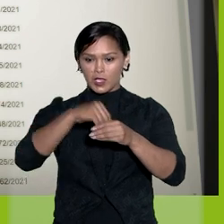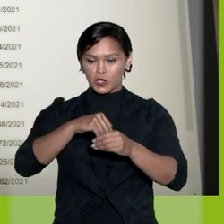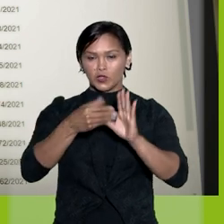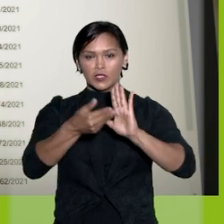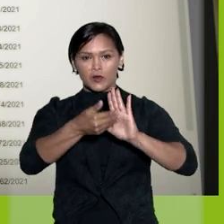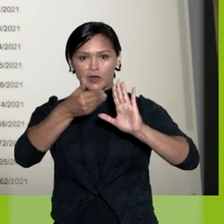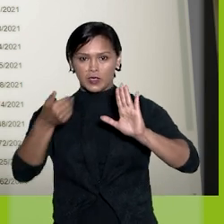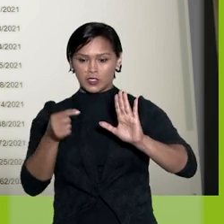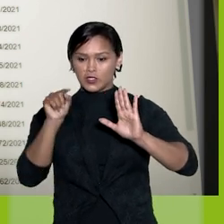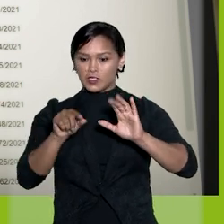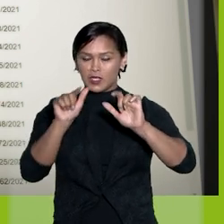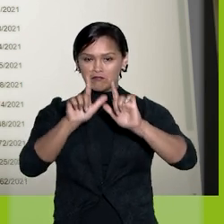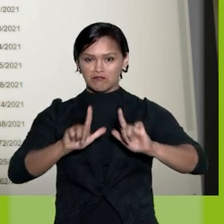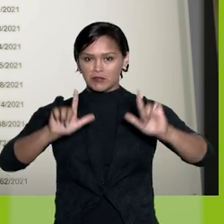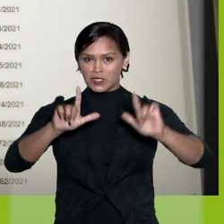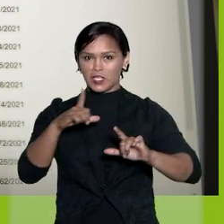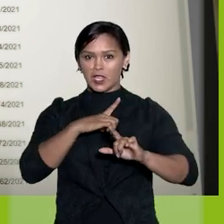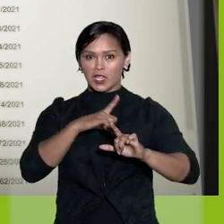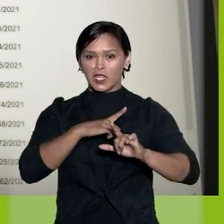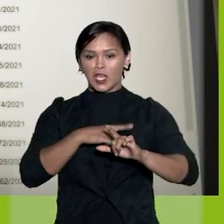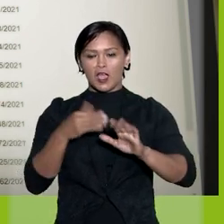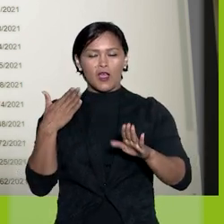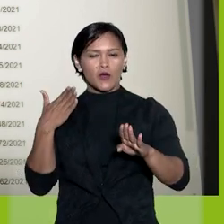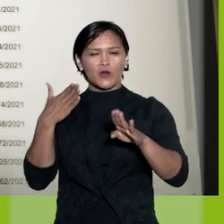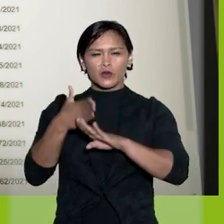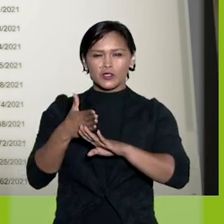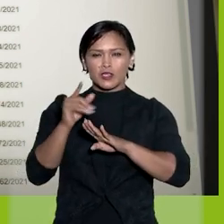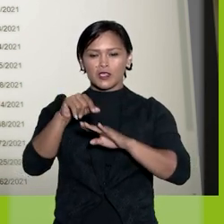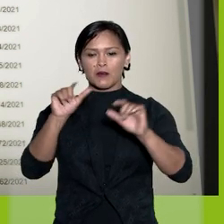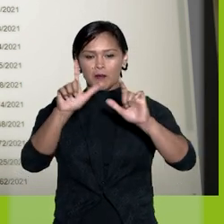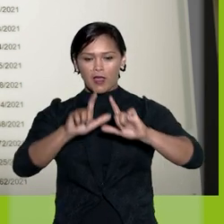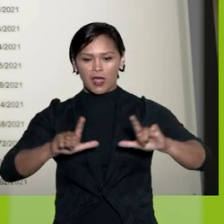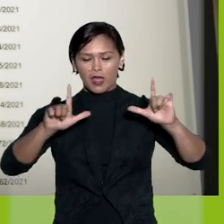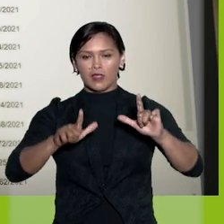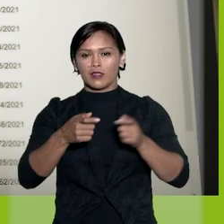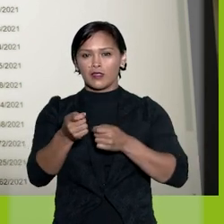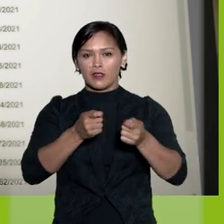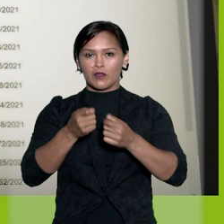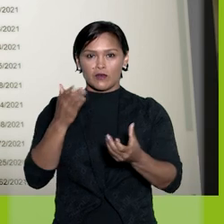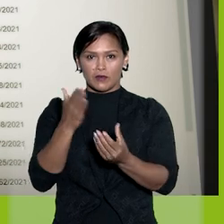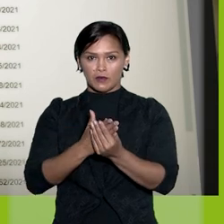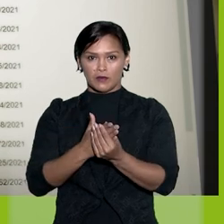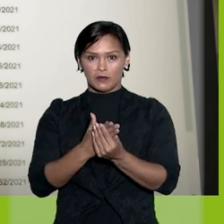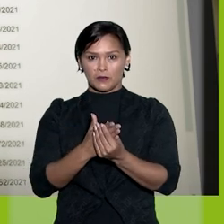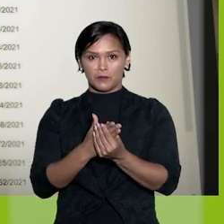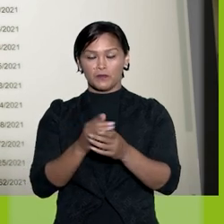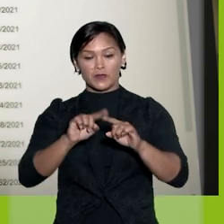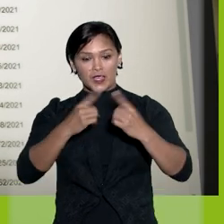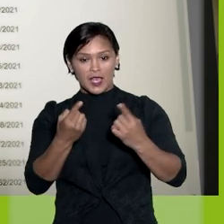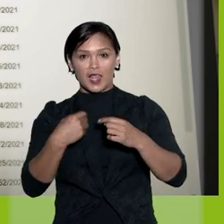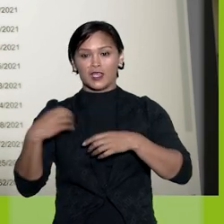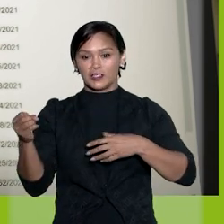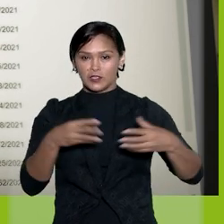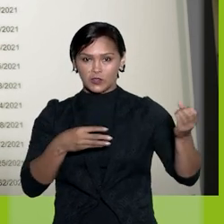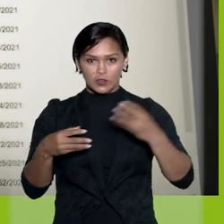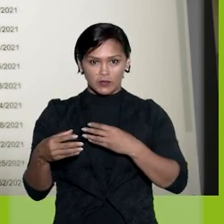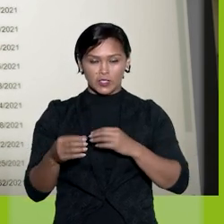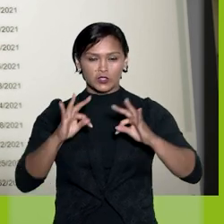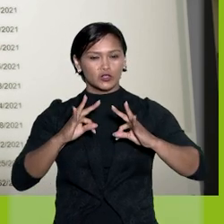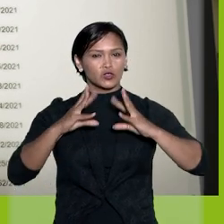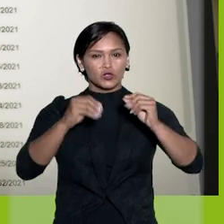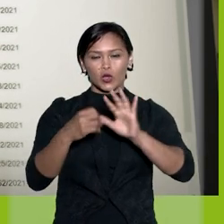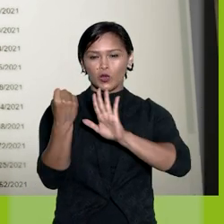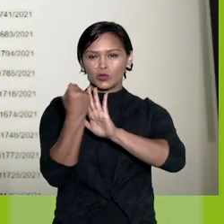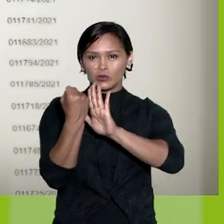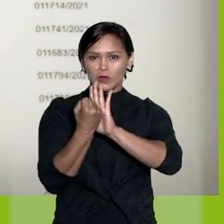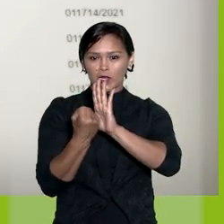botões para inclusão e exclusão estão disponíveis diretamente na tela Controle de Processos. Além das